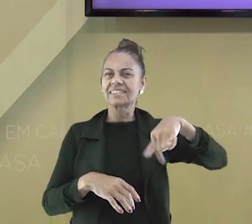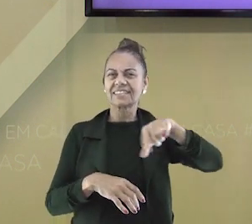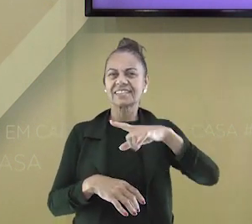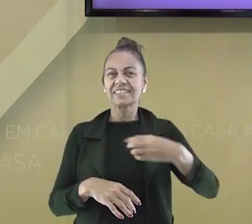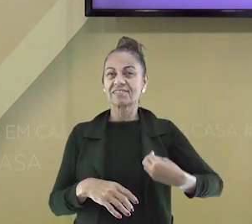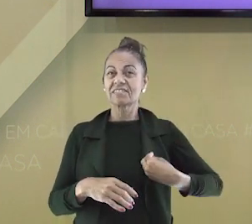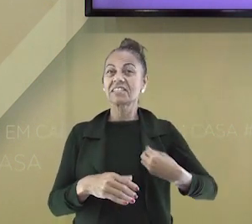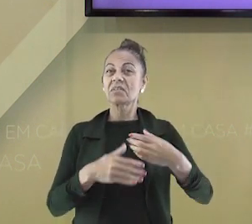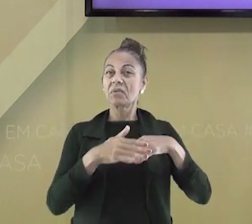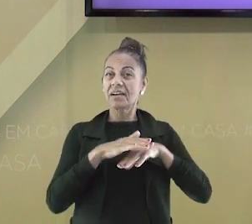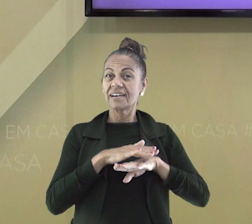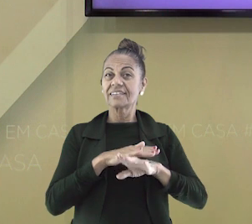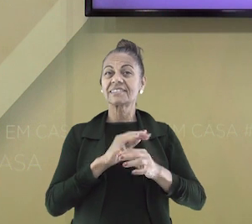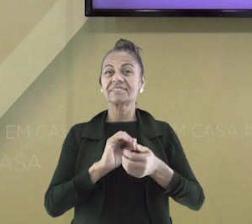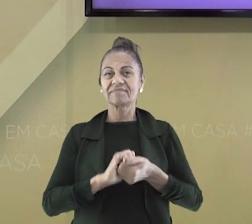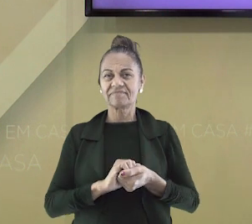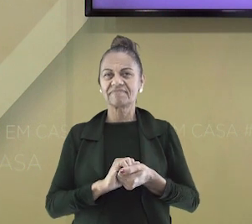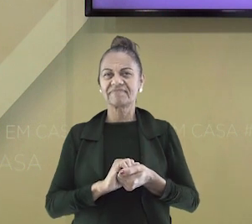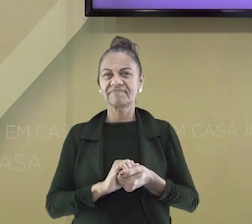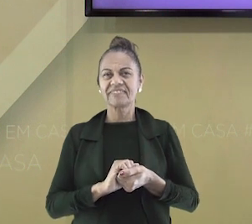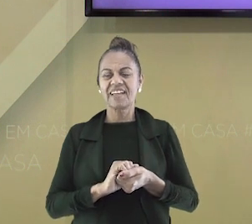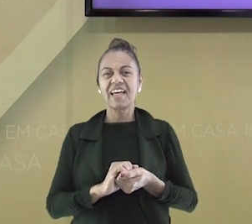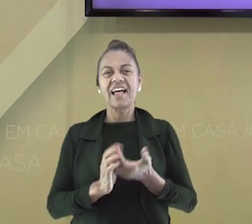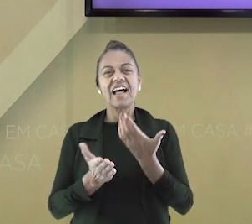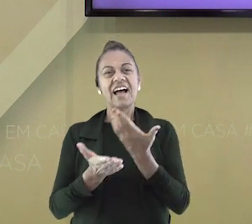informações e lembranças de vida.